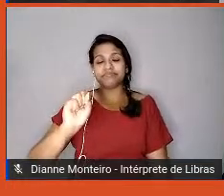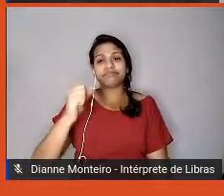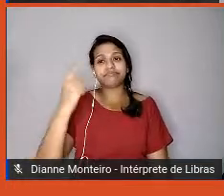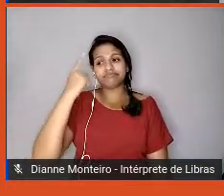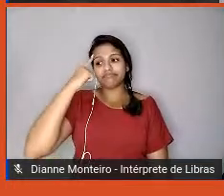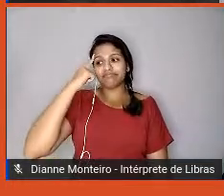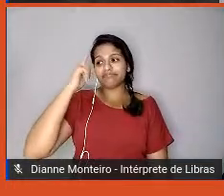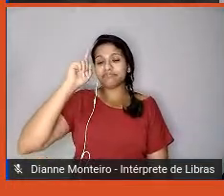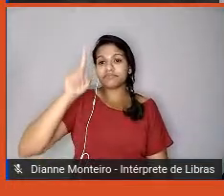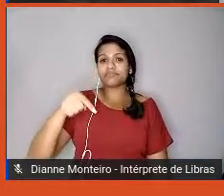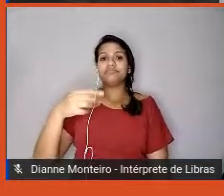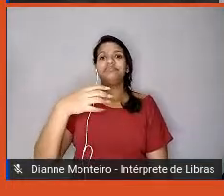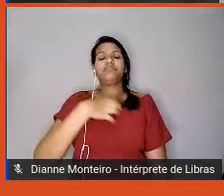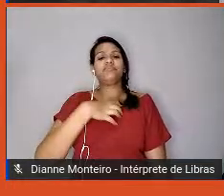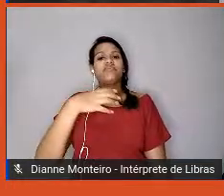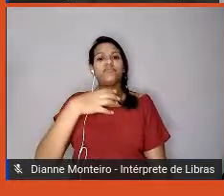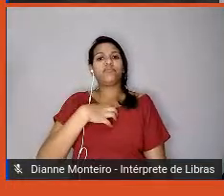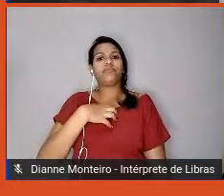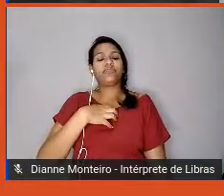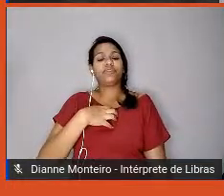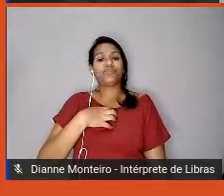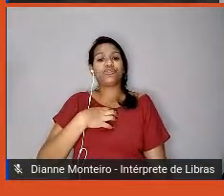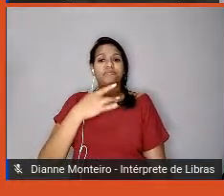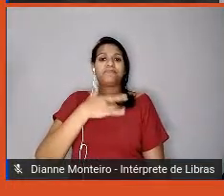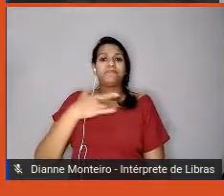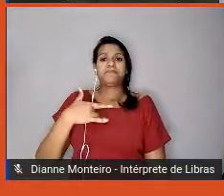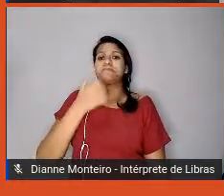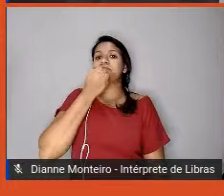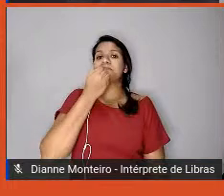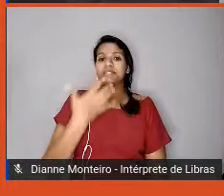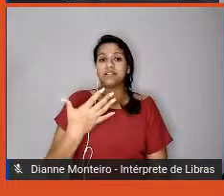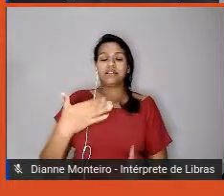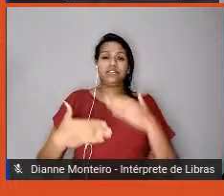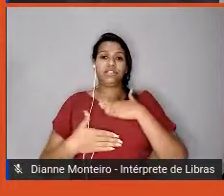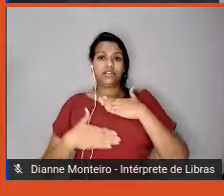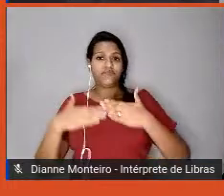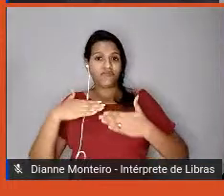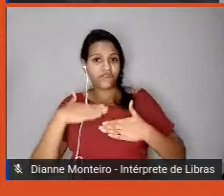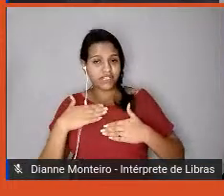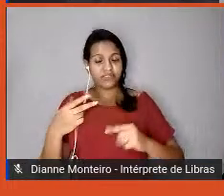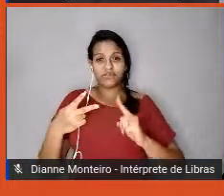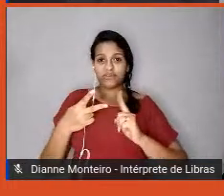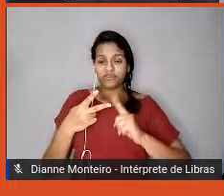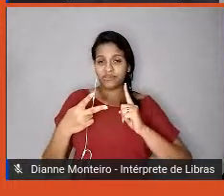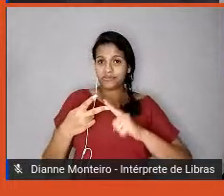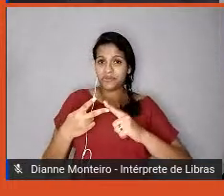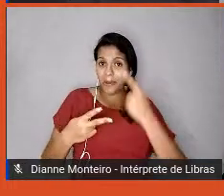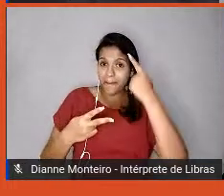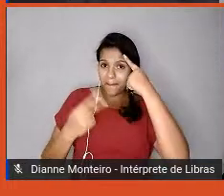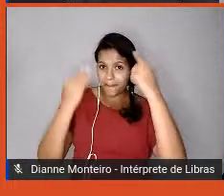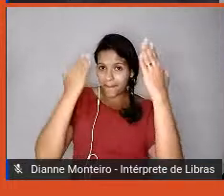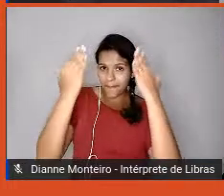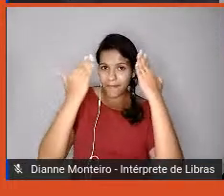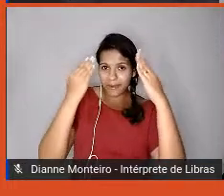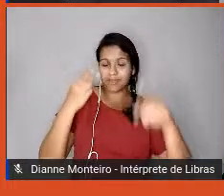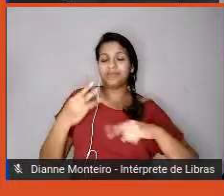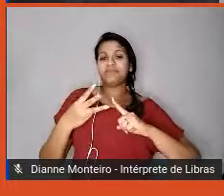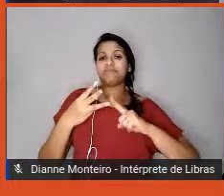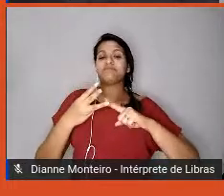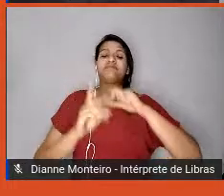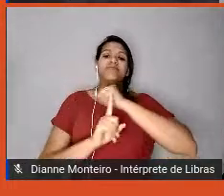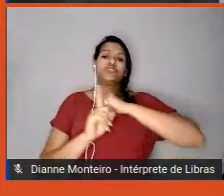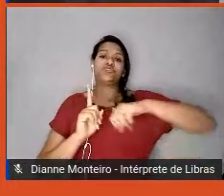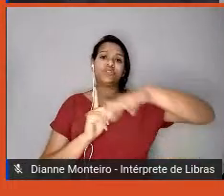completo bem-estar, físico, mental e social. Lembrando que bem-estar